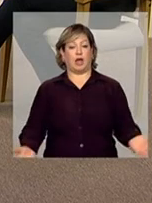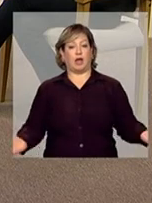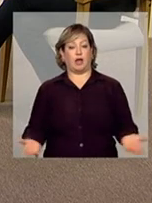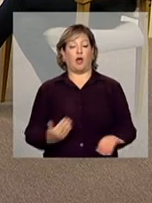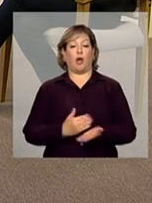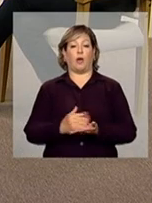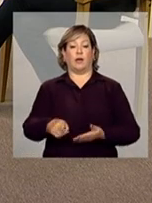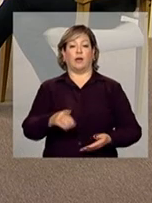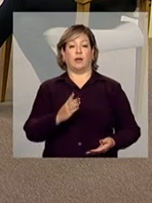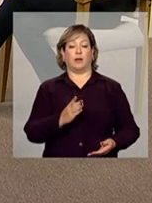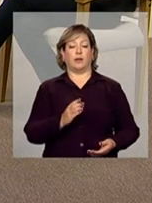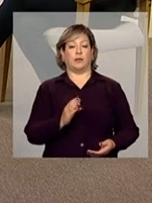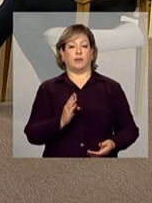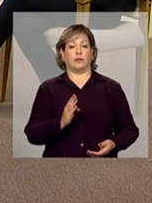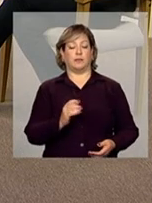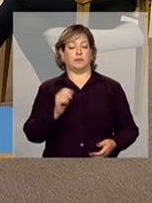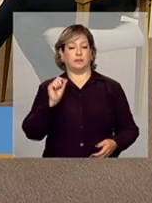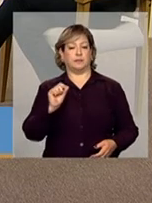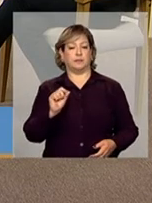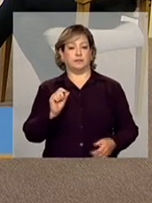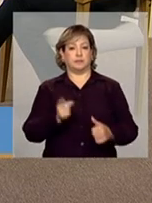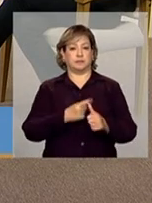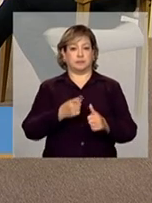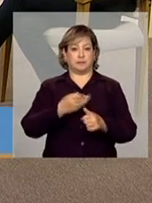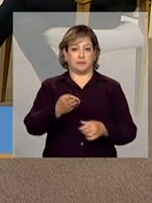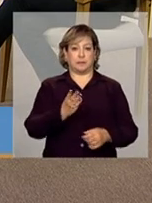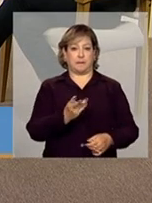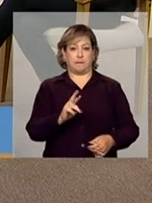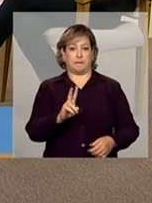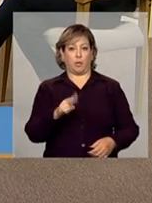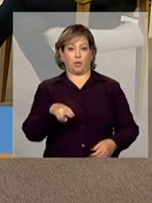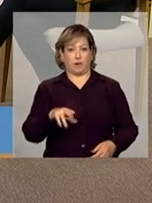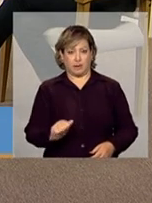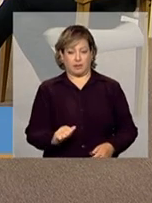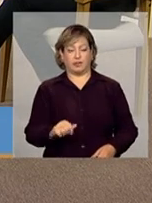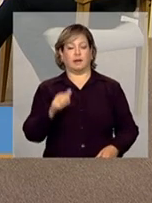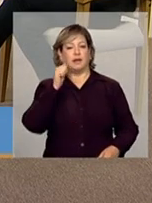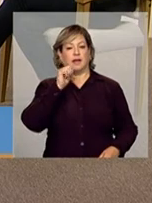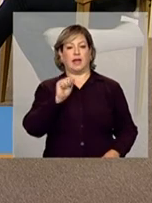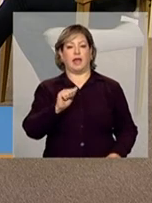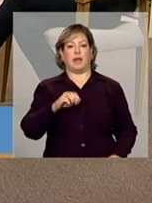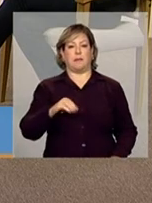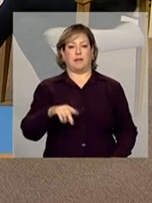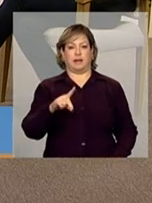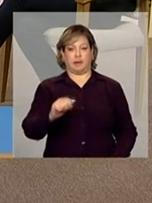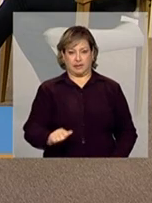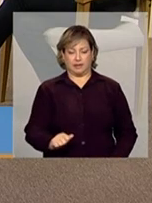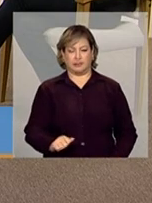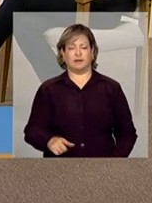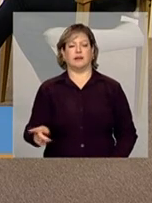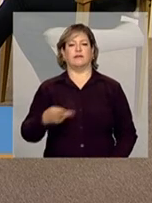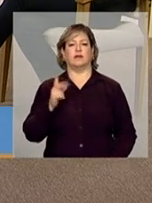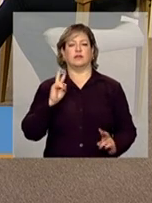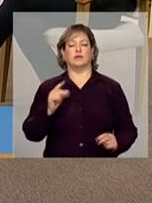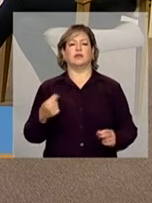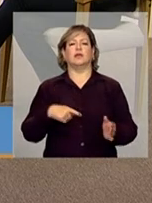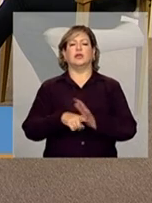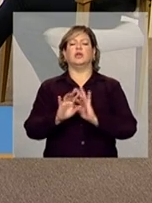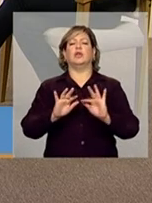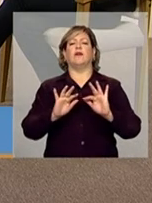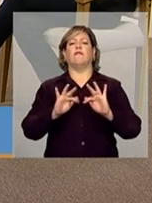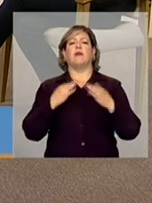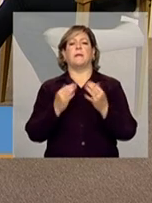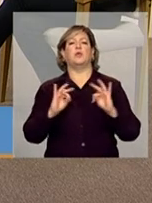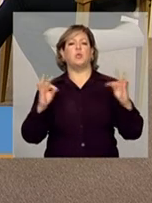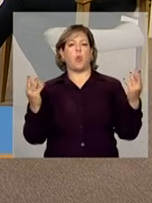aqui com a Bruna, primeiro para você, Bruna, pergunta da Amanda. Ela diz assim, todas as famílias inseridas no